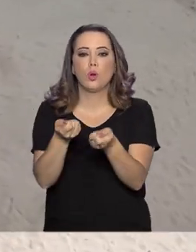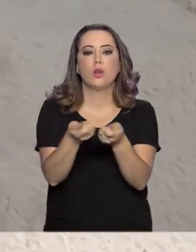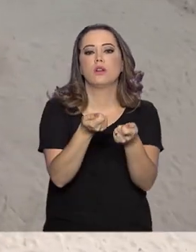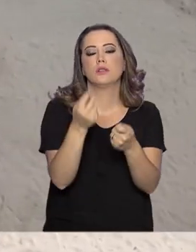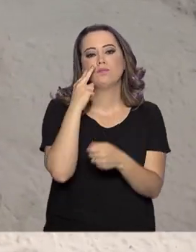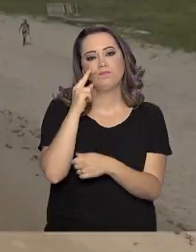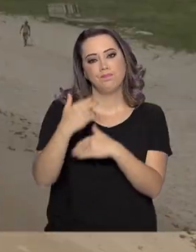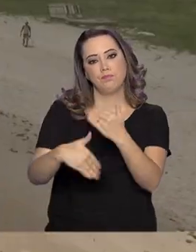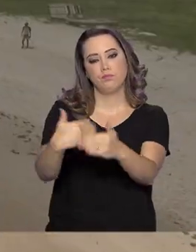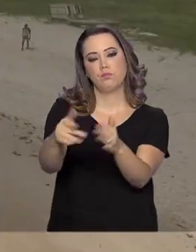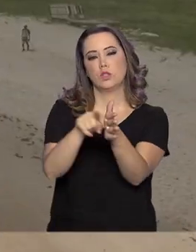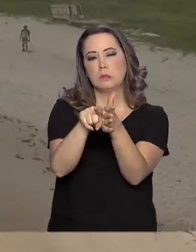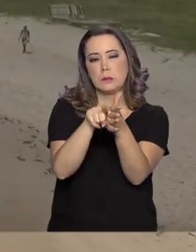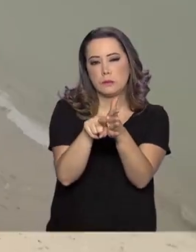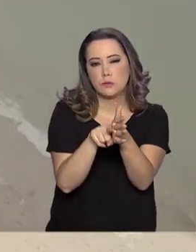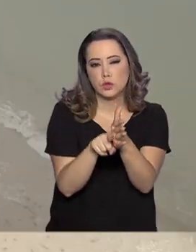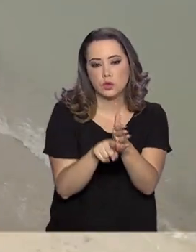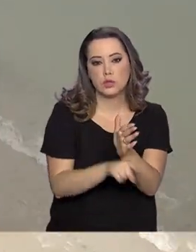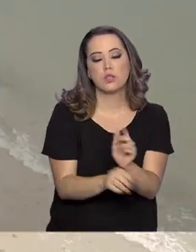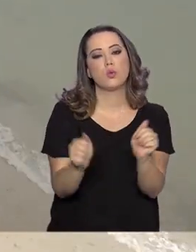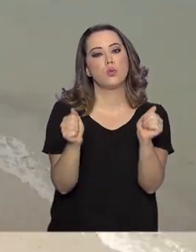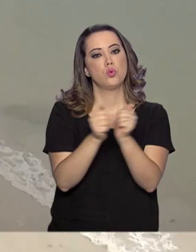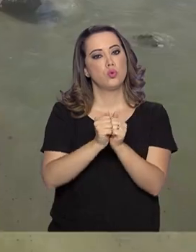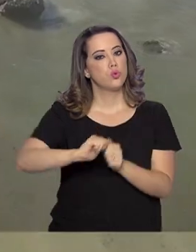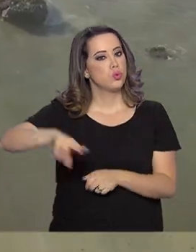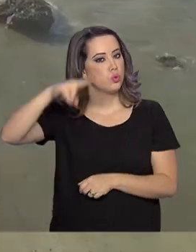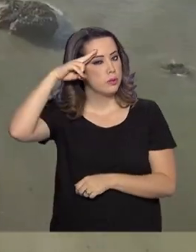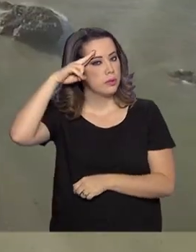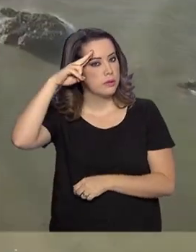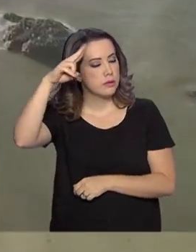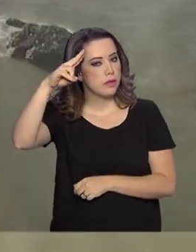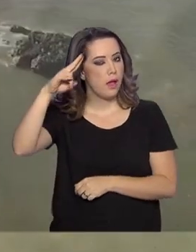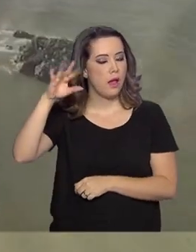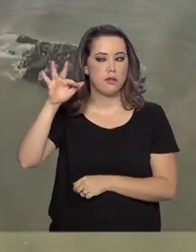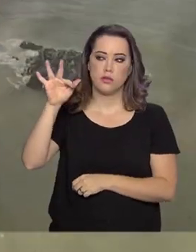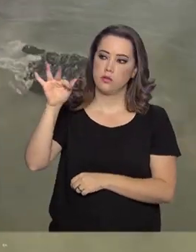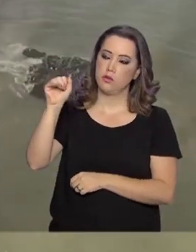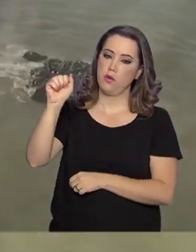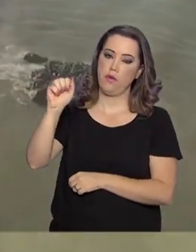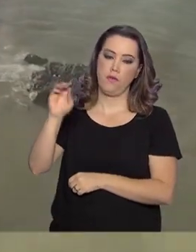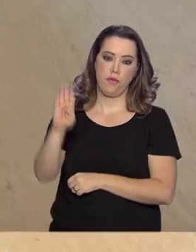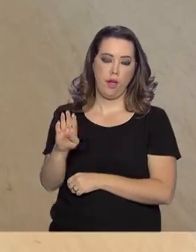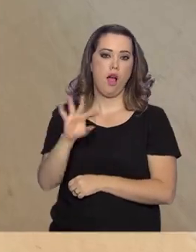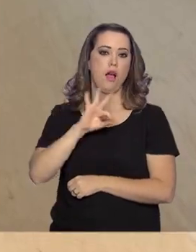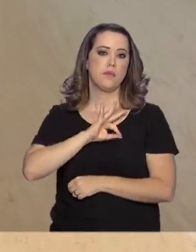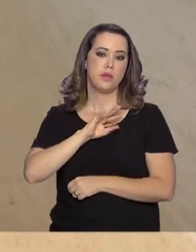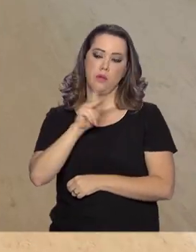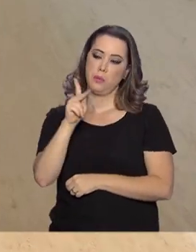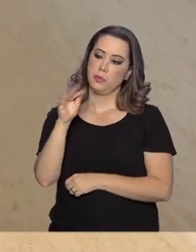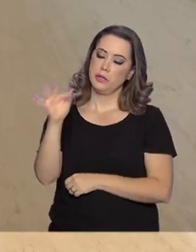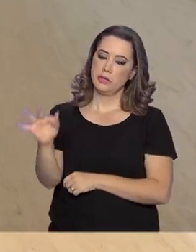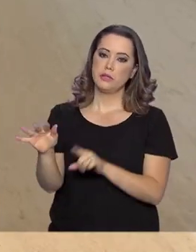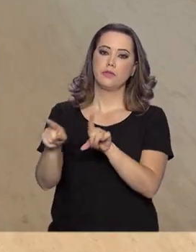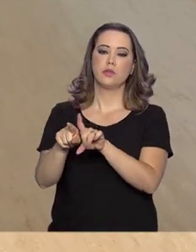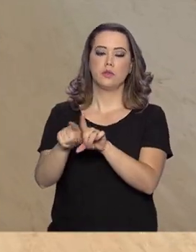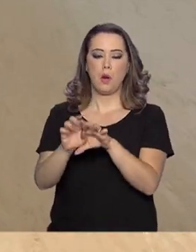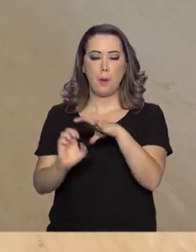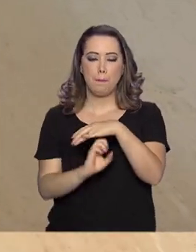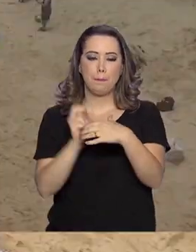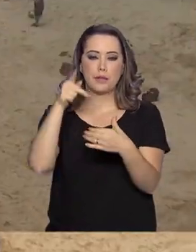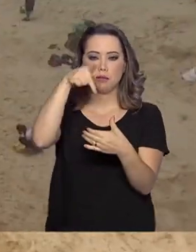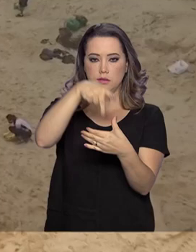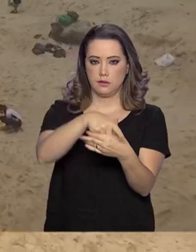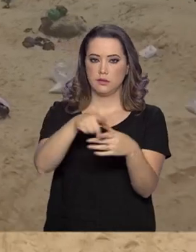sido feito em conjunto com o Exército, Força Aérea, Polícia Federal, Petrobras e Defesa Civil. Mais de 2